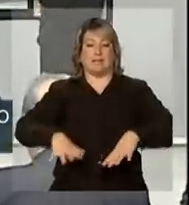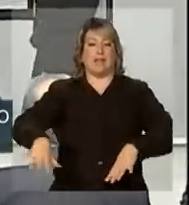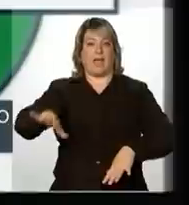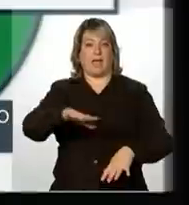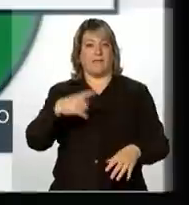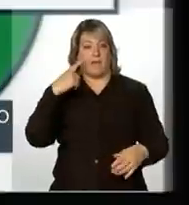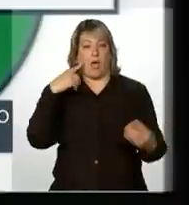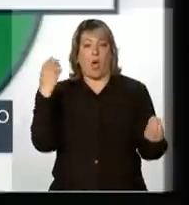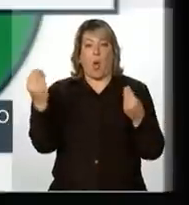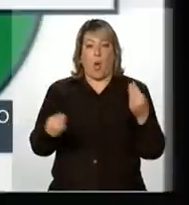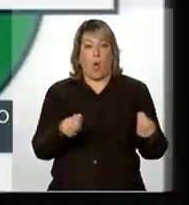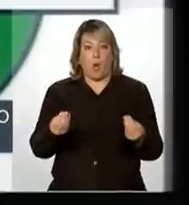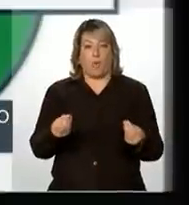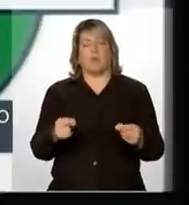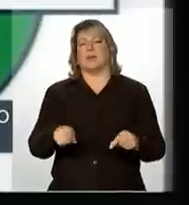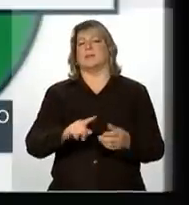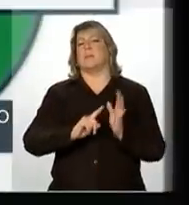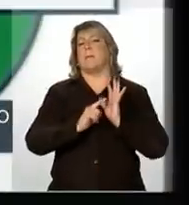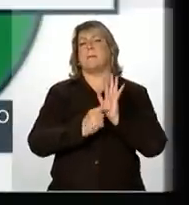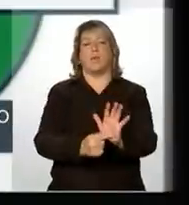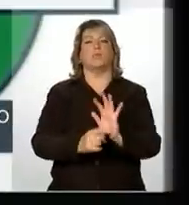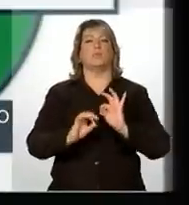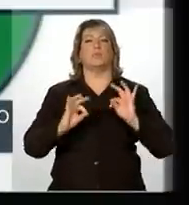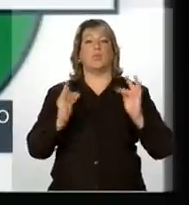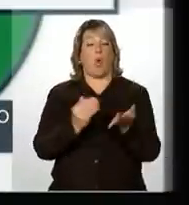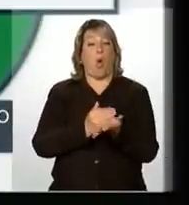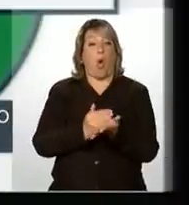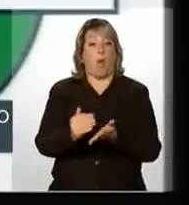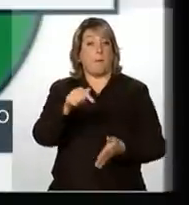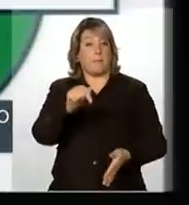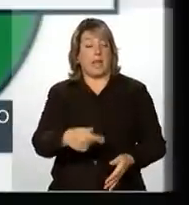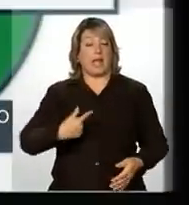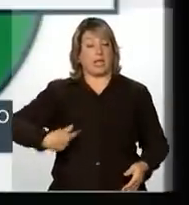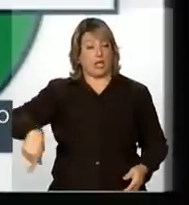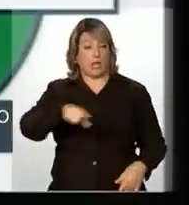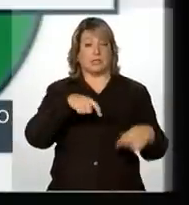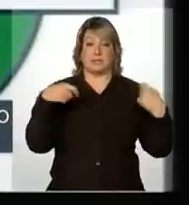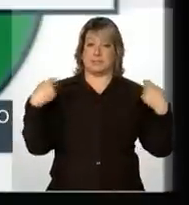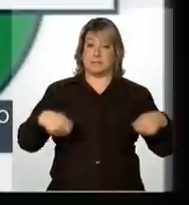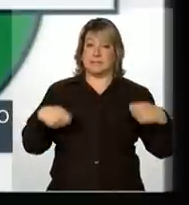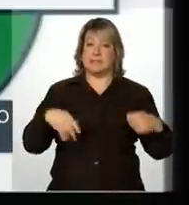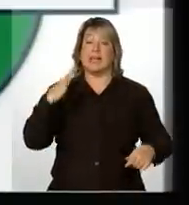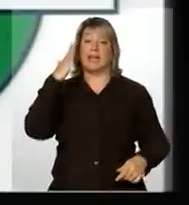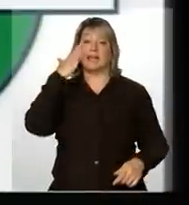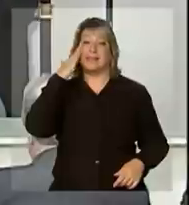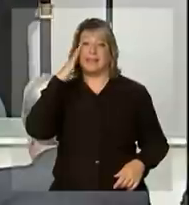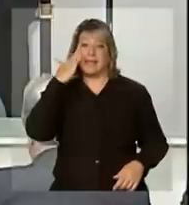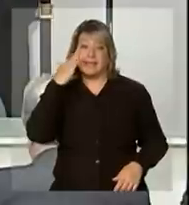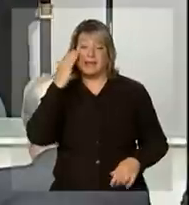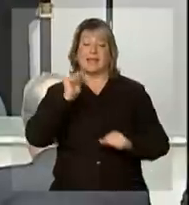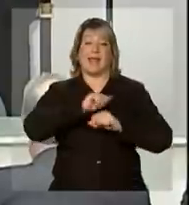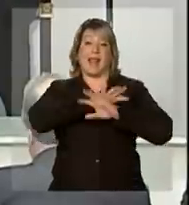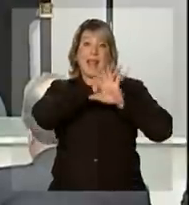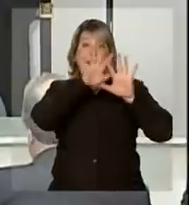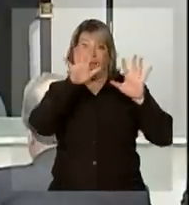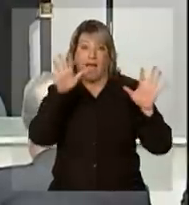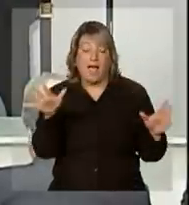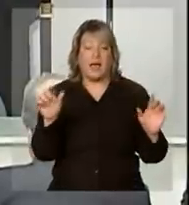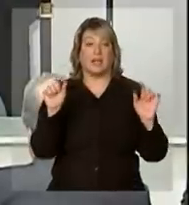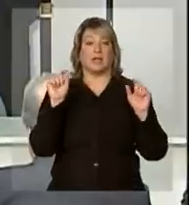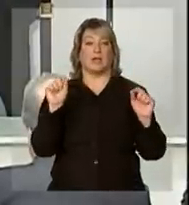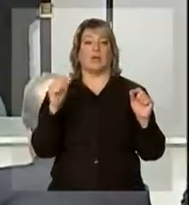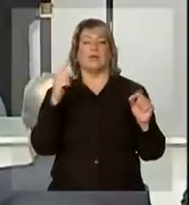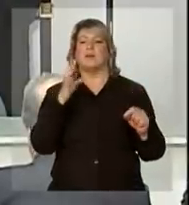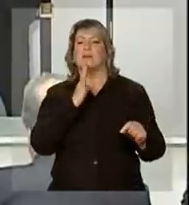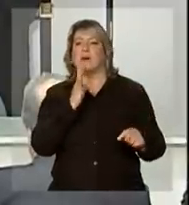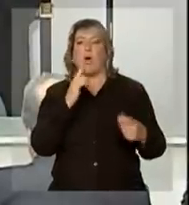Então, ele forma todo um arcabouço. E que começa aqui, precisamos entender, caracterizar, reconhecer onde